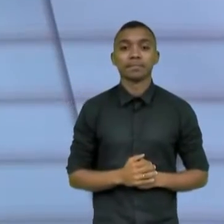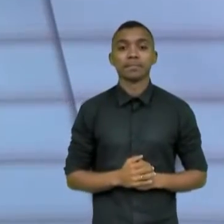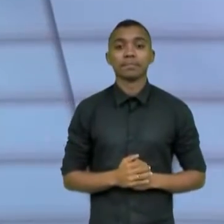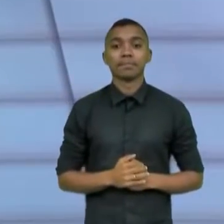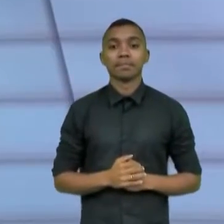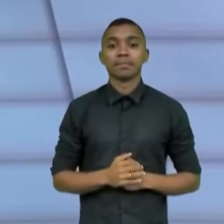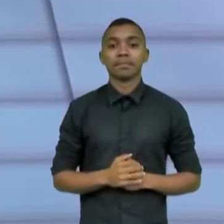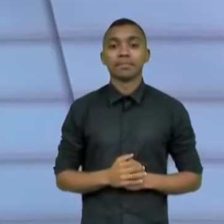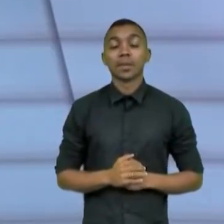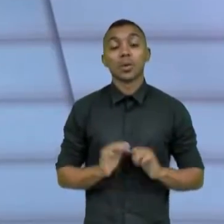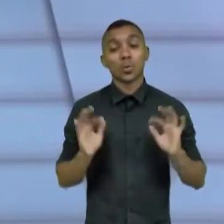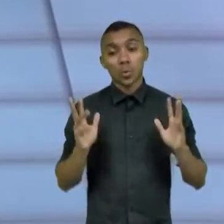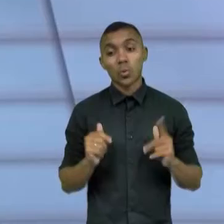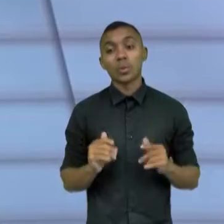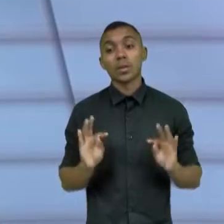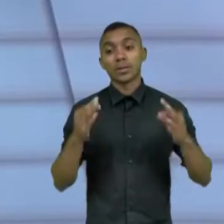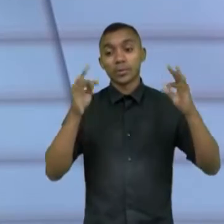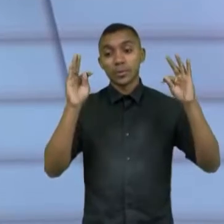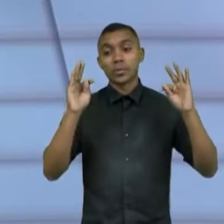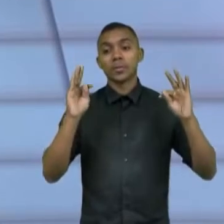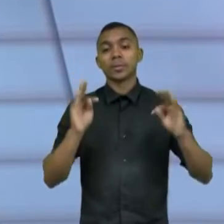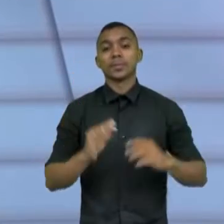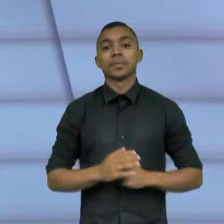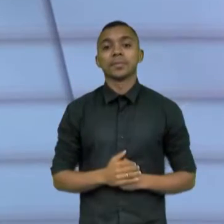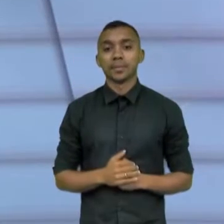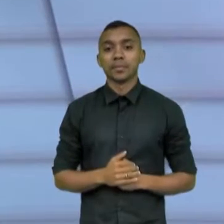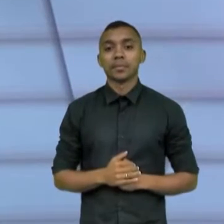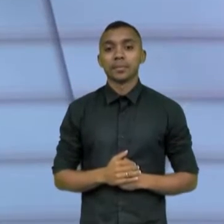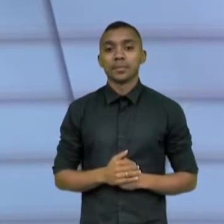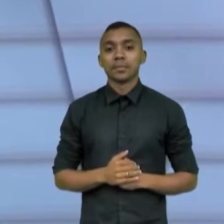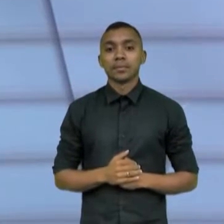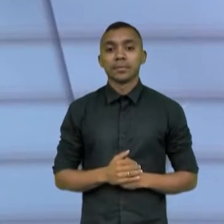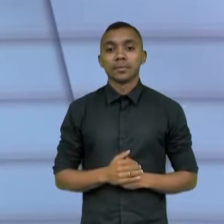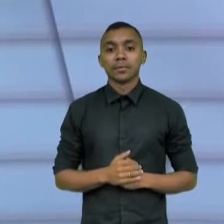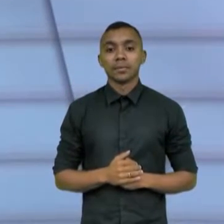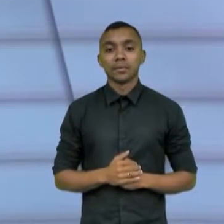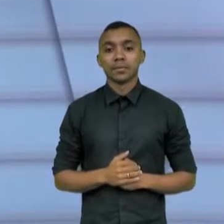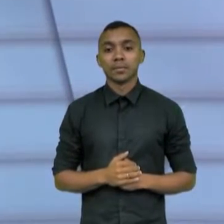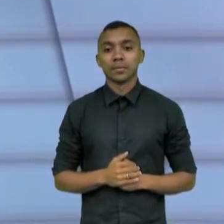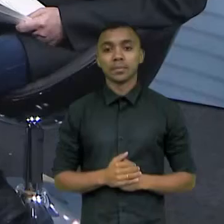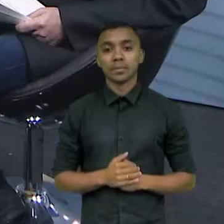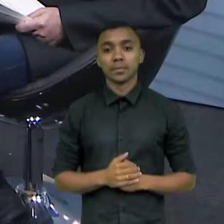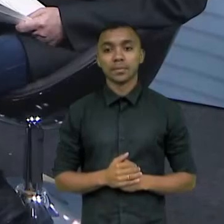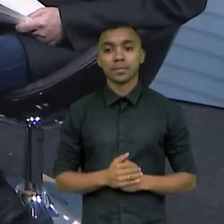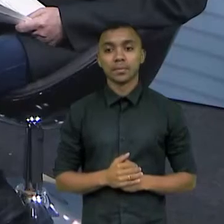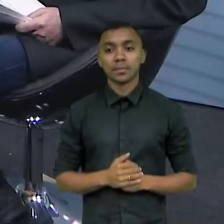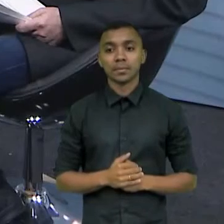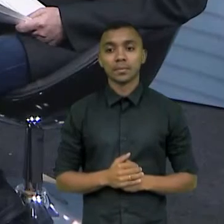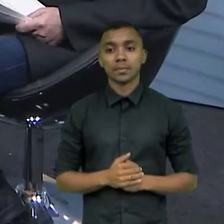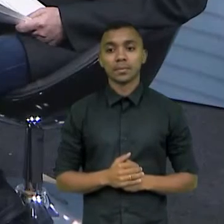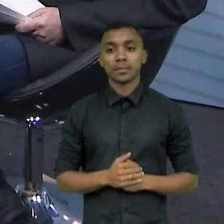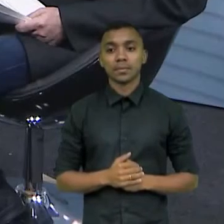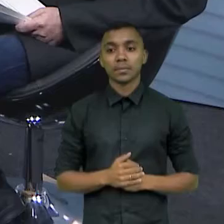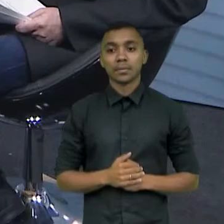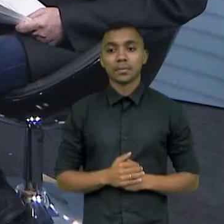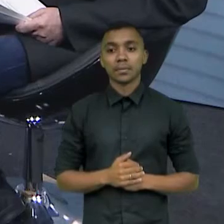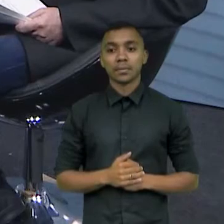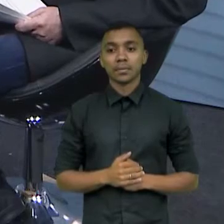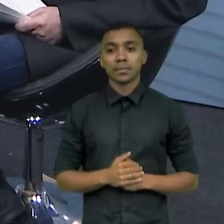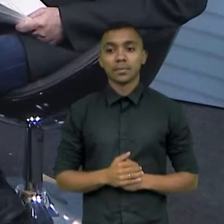por meio da tecnologia e os vários serviços especializados que cabem aí. Não tenho dúvida. O Bia e o Marcelo, e